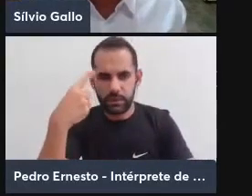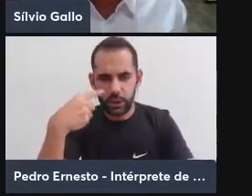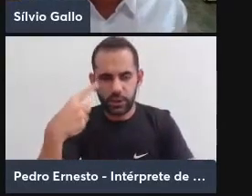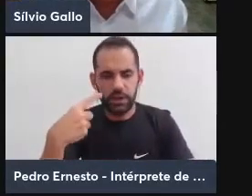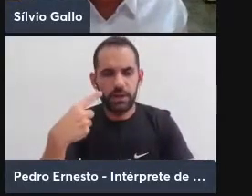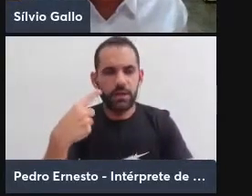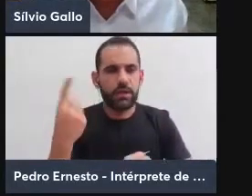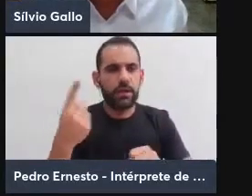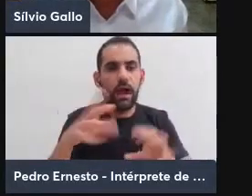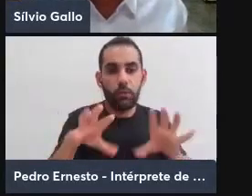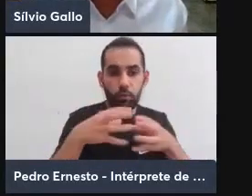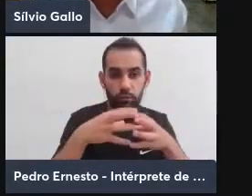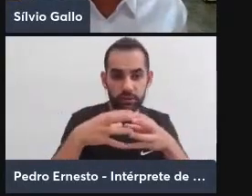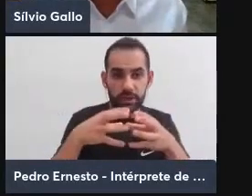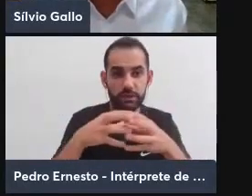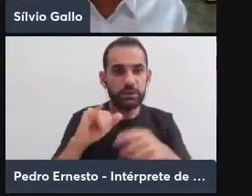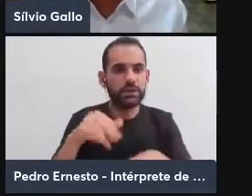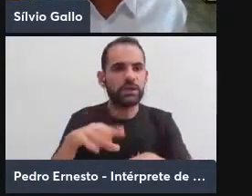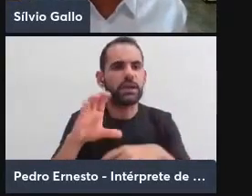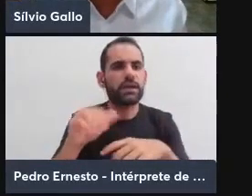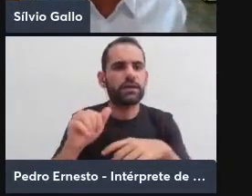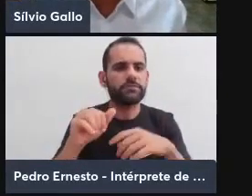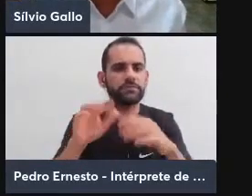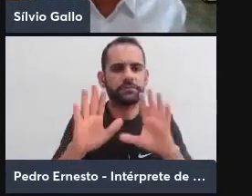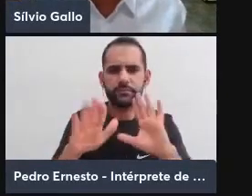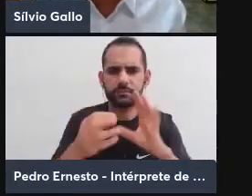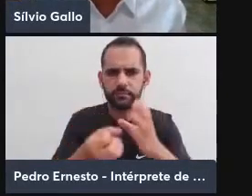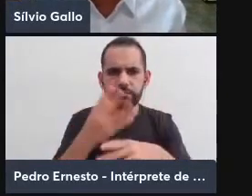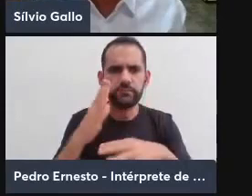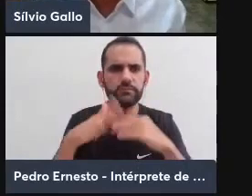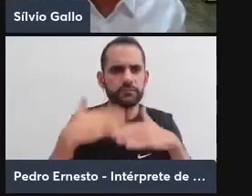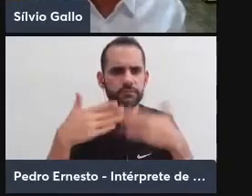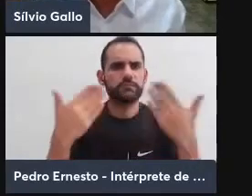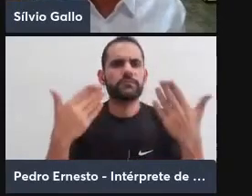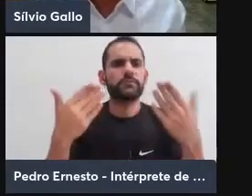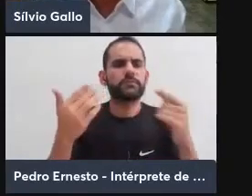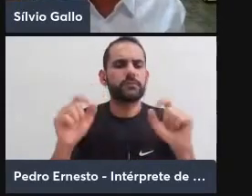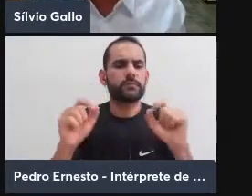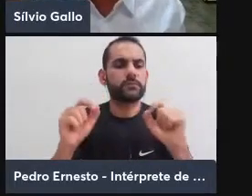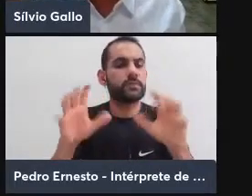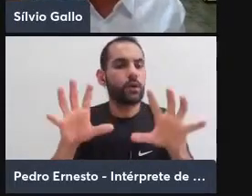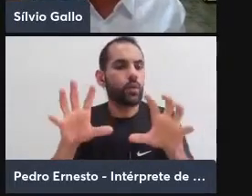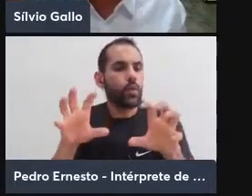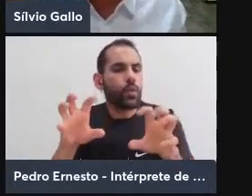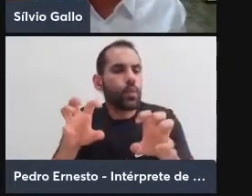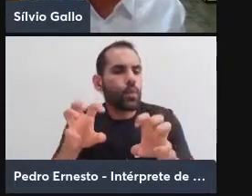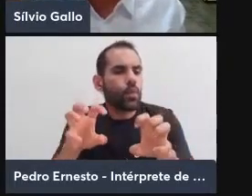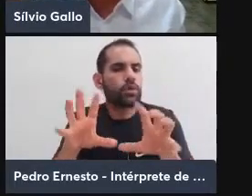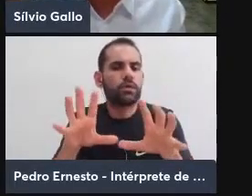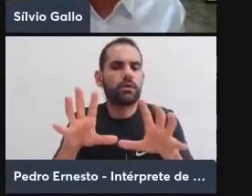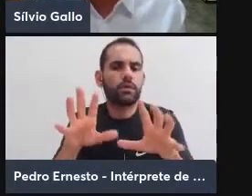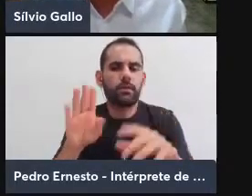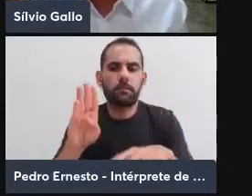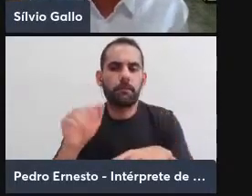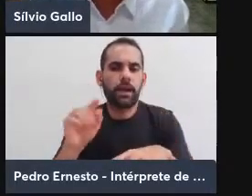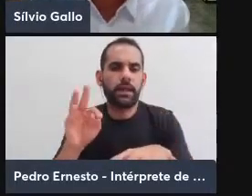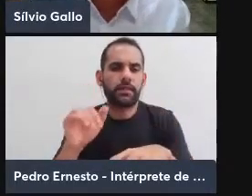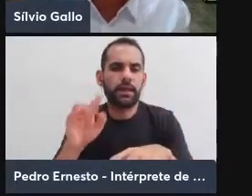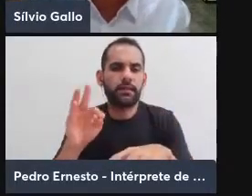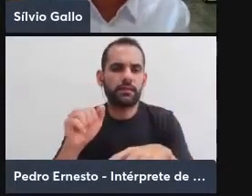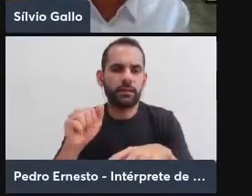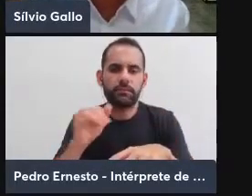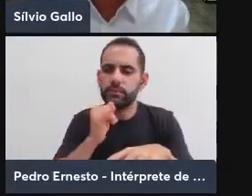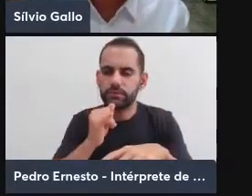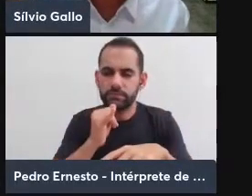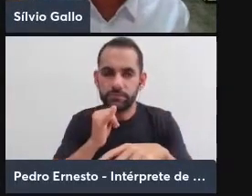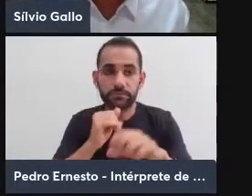as comunidades incas desenvolveram modos, por exemplo, de secar, de desidratar as batatas, porque se a gente